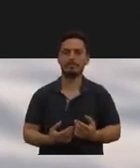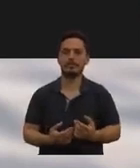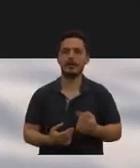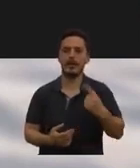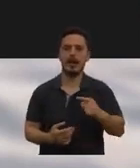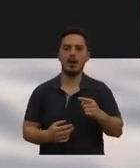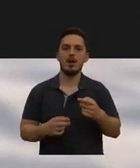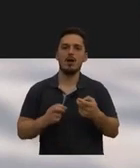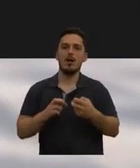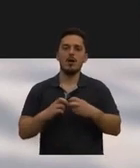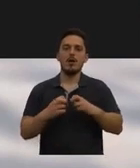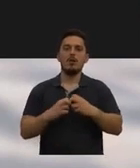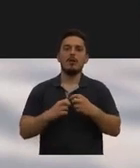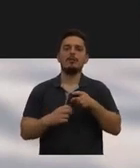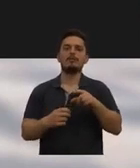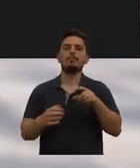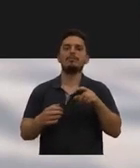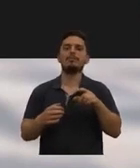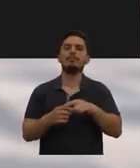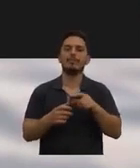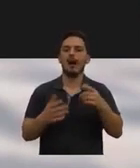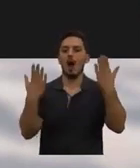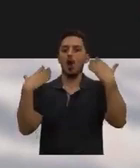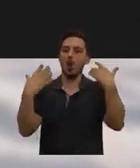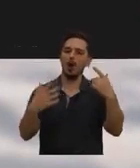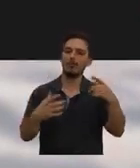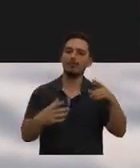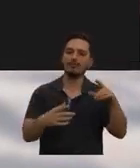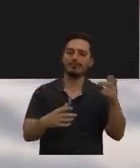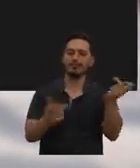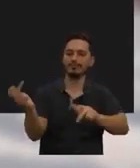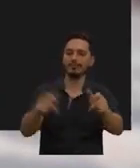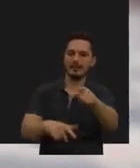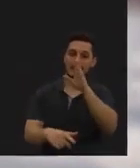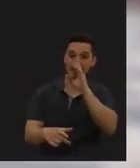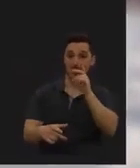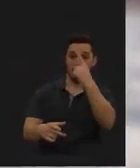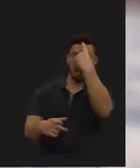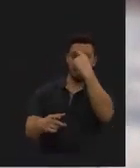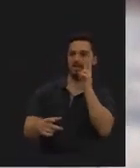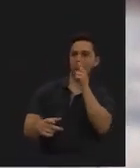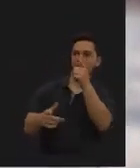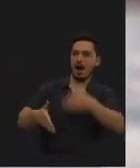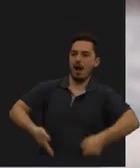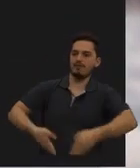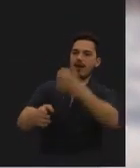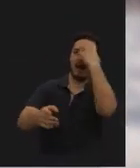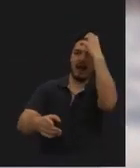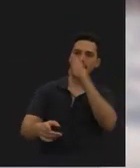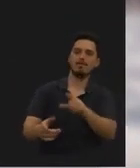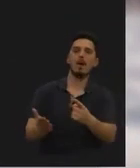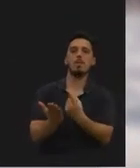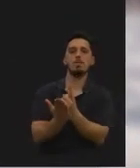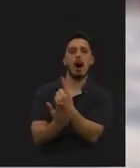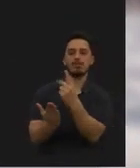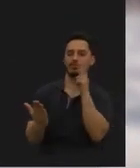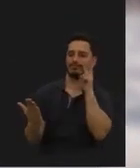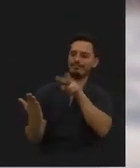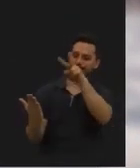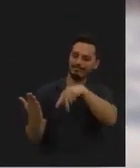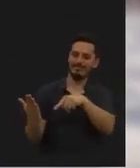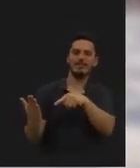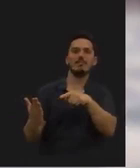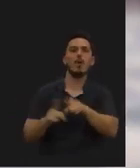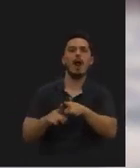temos o problema das ilhas de calor. Se vocês olharem ali para o perfil da Almirante Reis, naquele mapa, nós vemos que